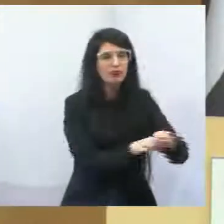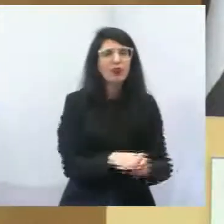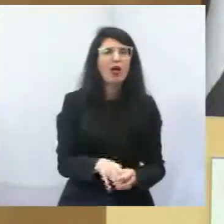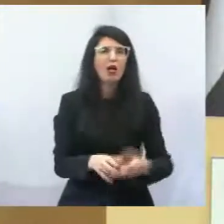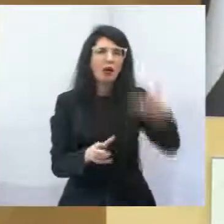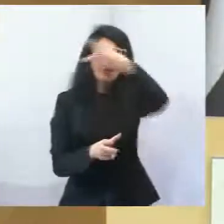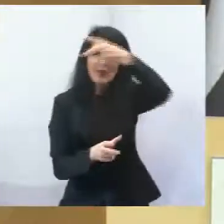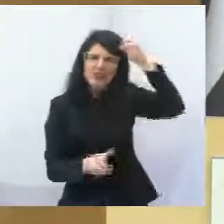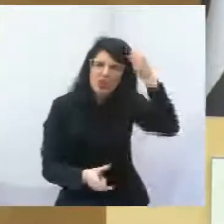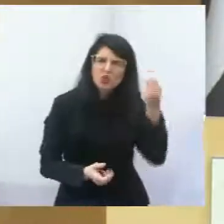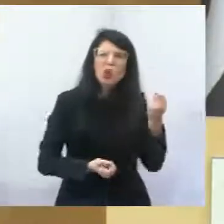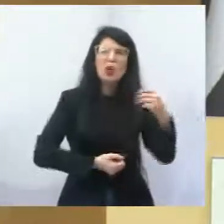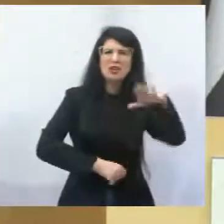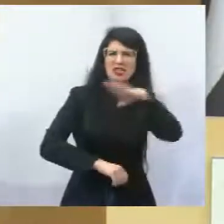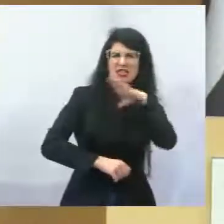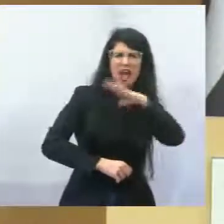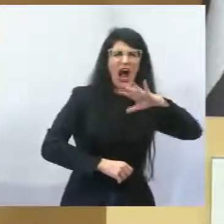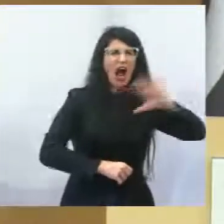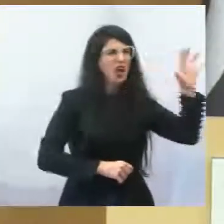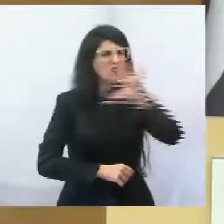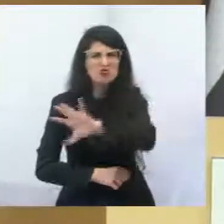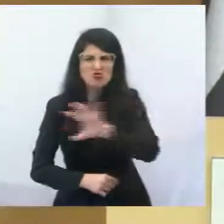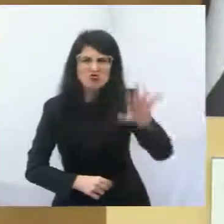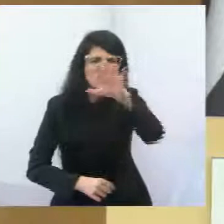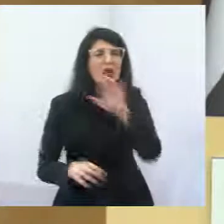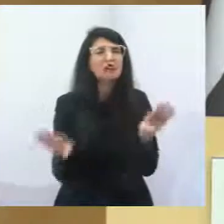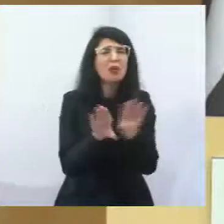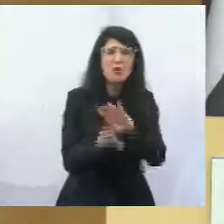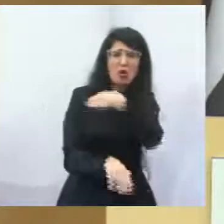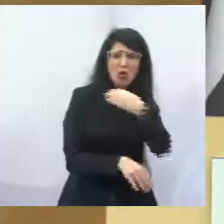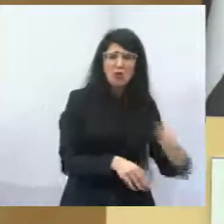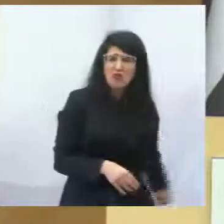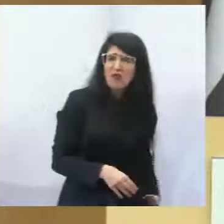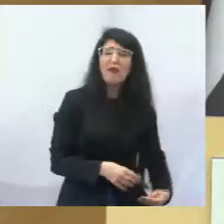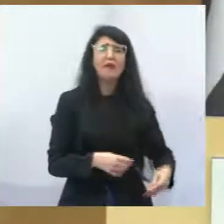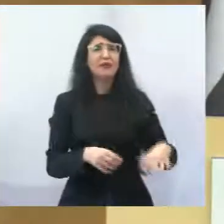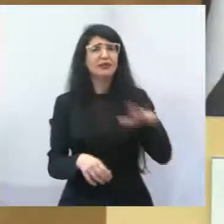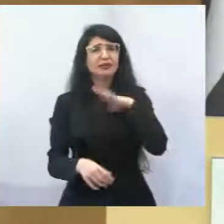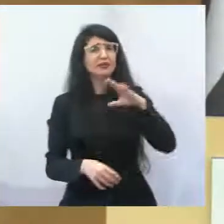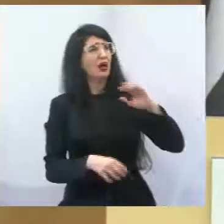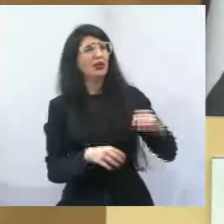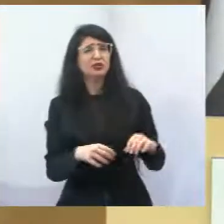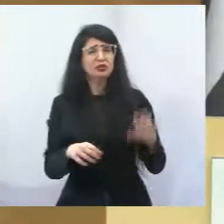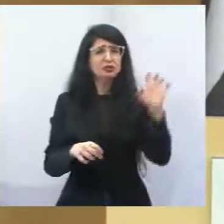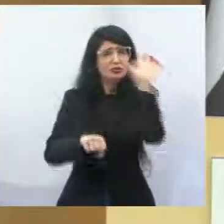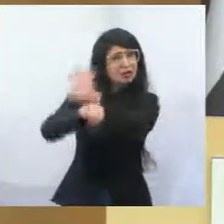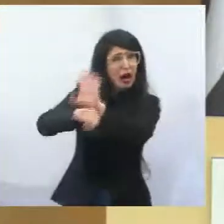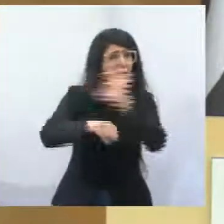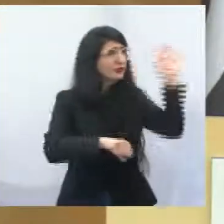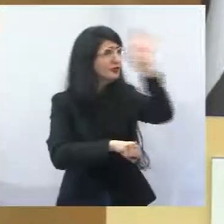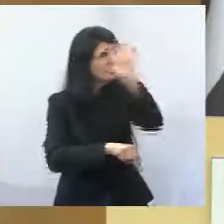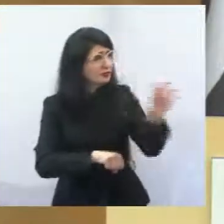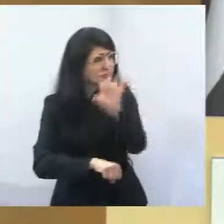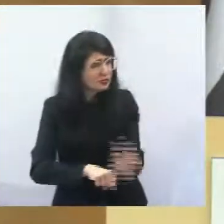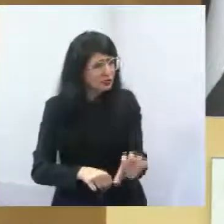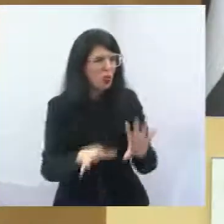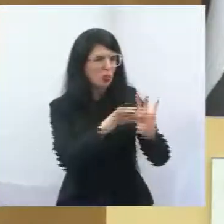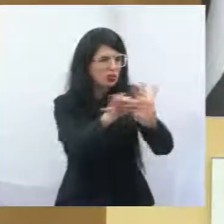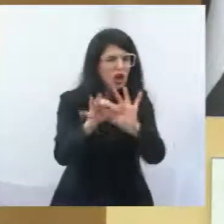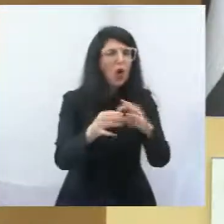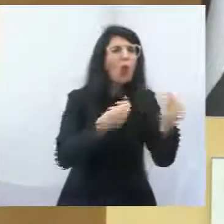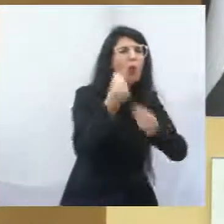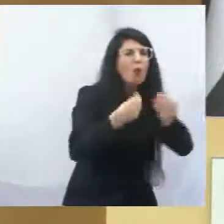ainda que haja o esforço de alguns governadores de estarem empenhados, buscando enfrentar de forma mais adequada